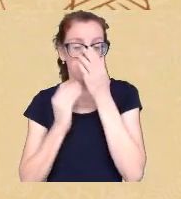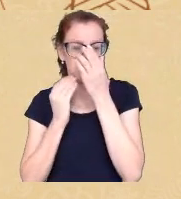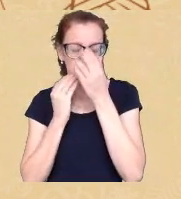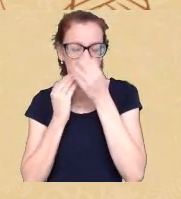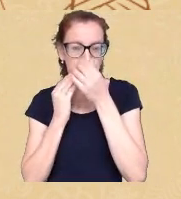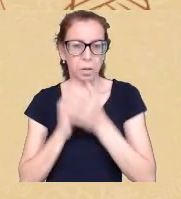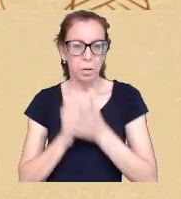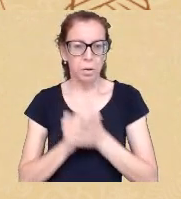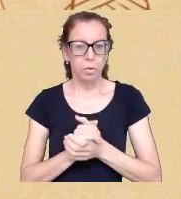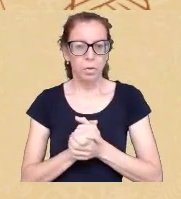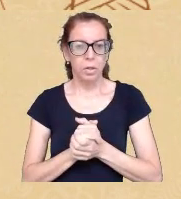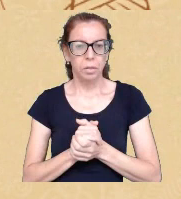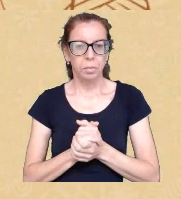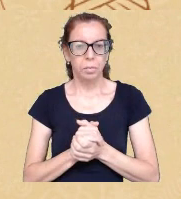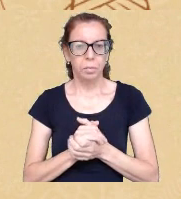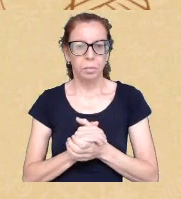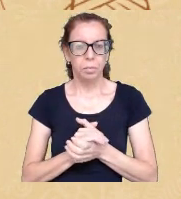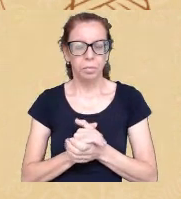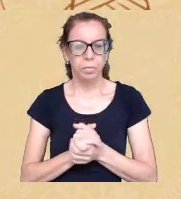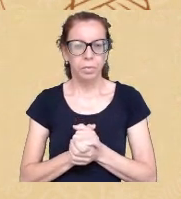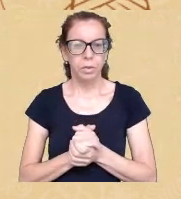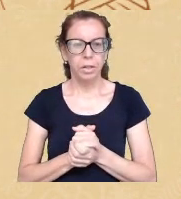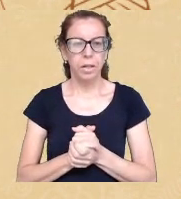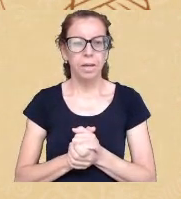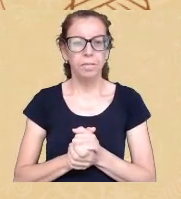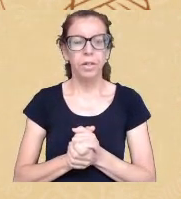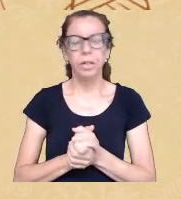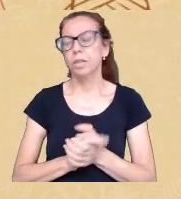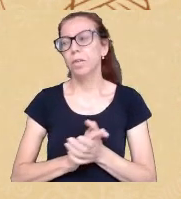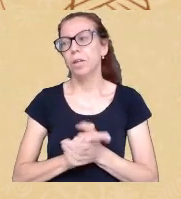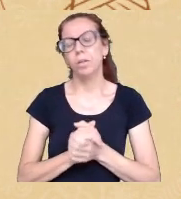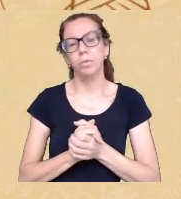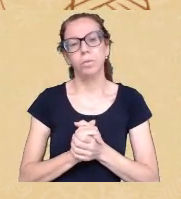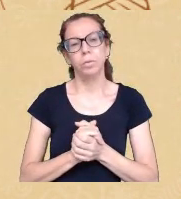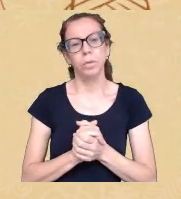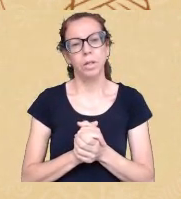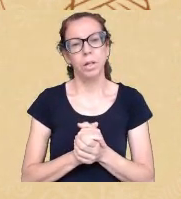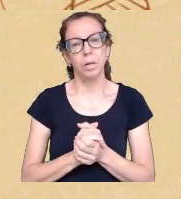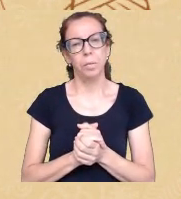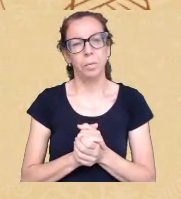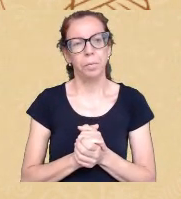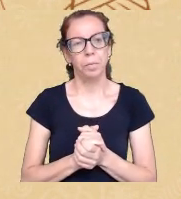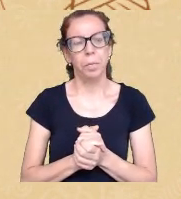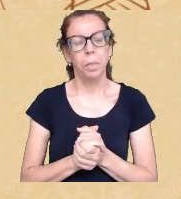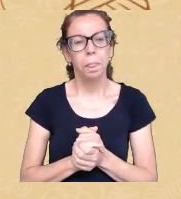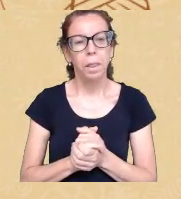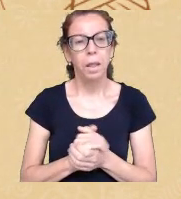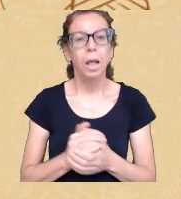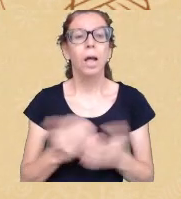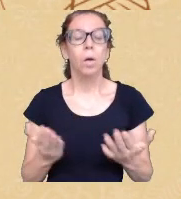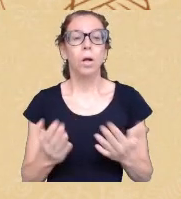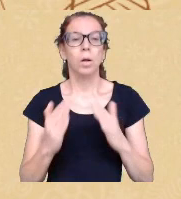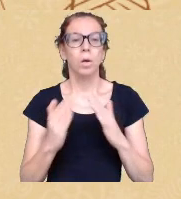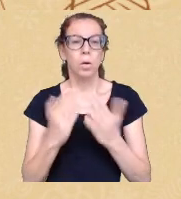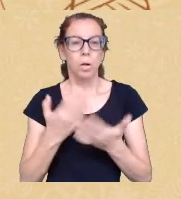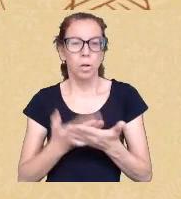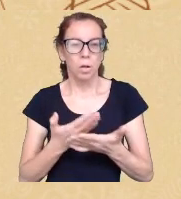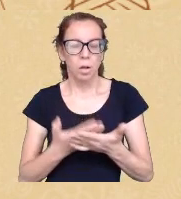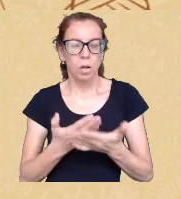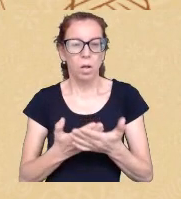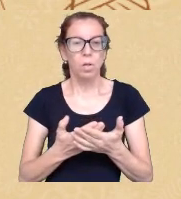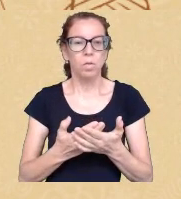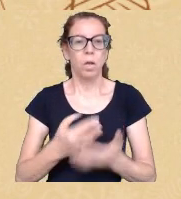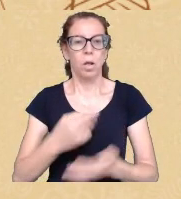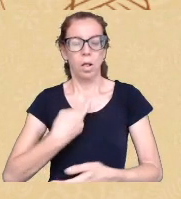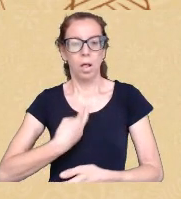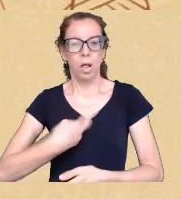eu já vou concluir o sistema nosso jurídico econômico político educacional religioso nenhum desses sistemas para de